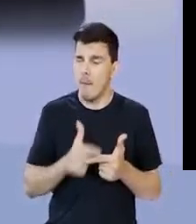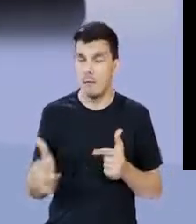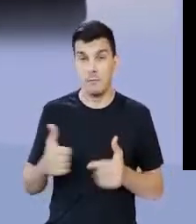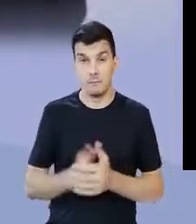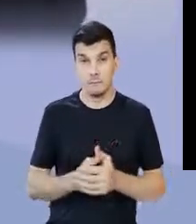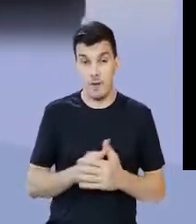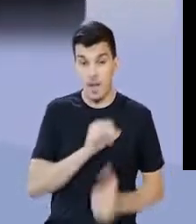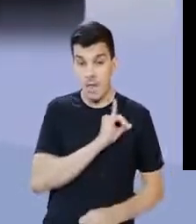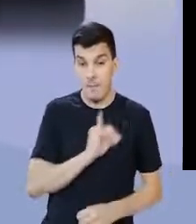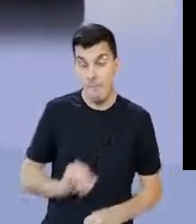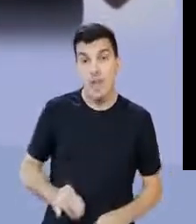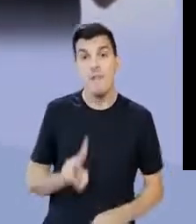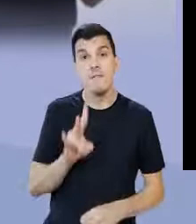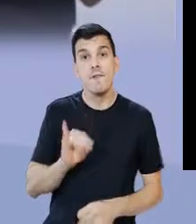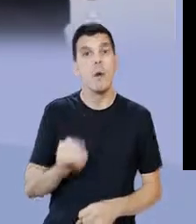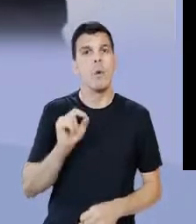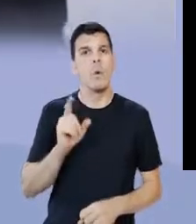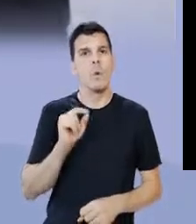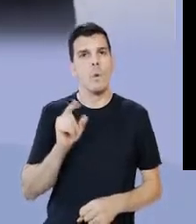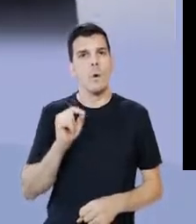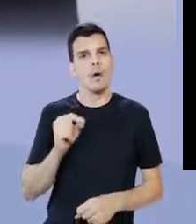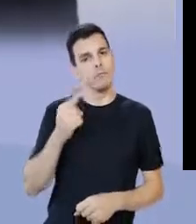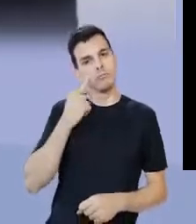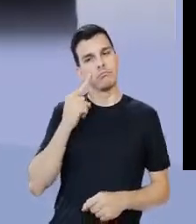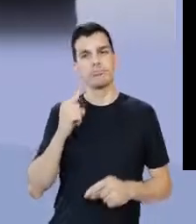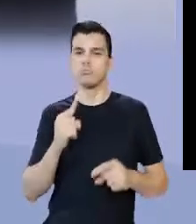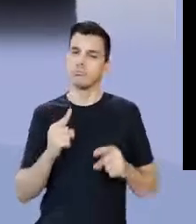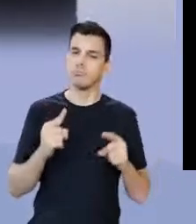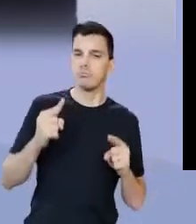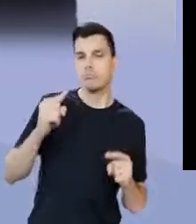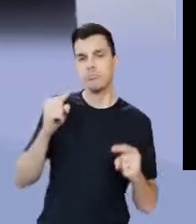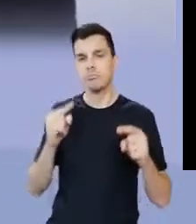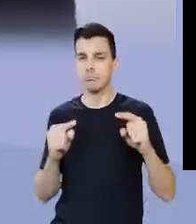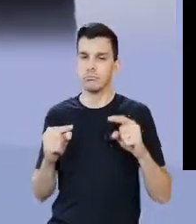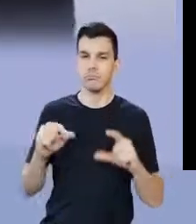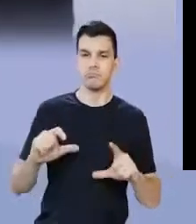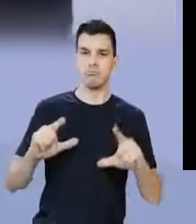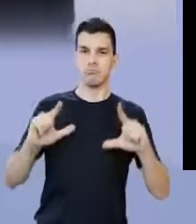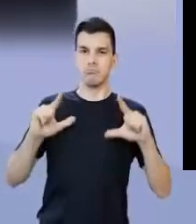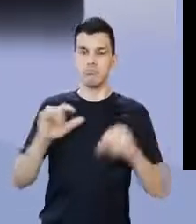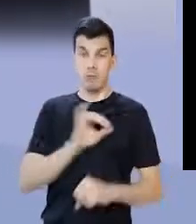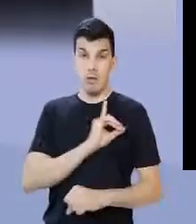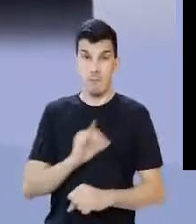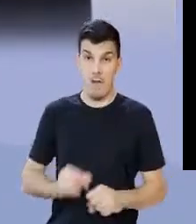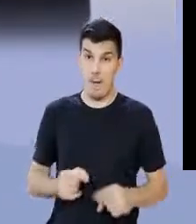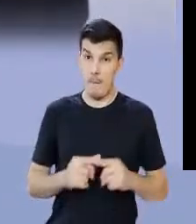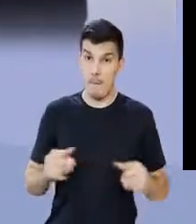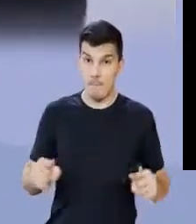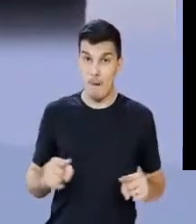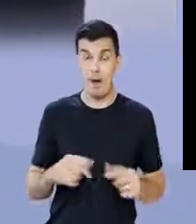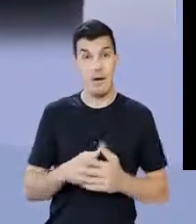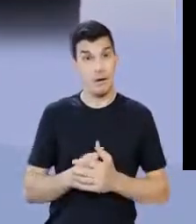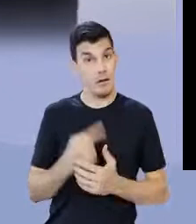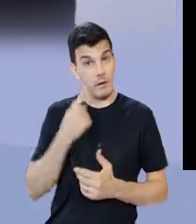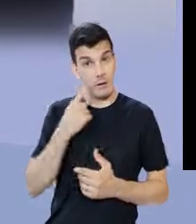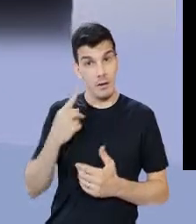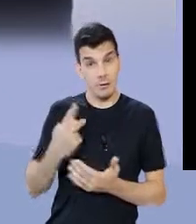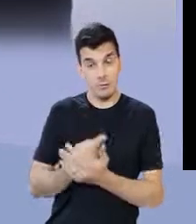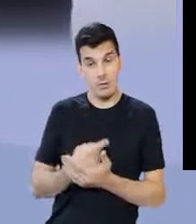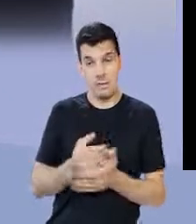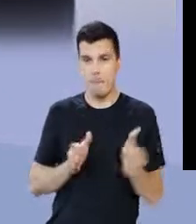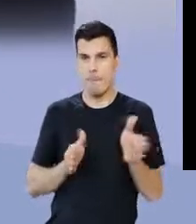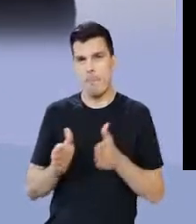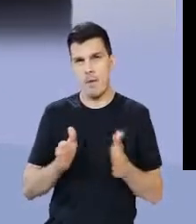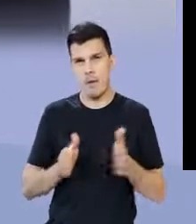e aí o Império vai ao mesmo tempo se acendendo, vai tendo a ascensão desse Império, só que lá por volta,